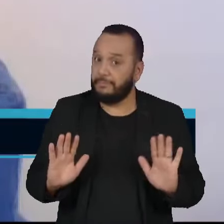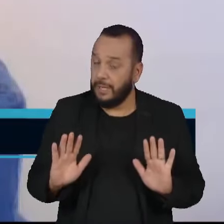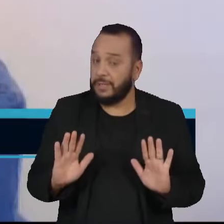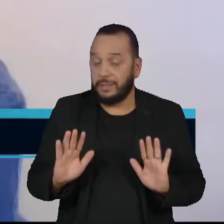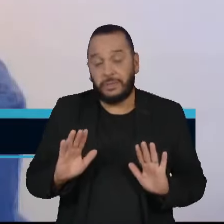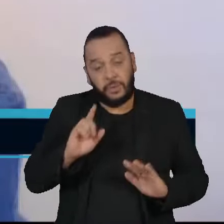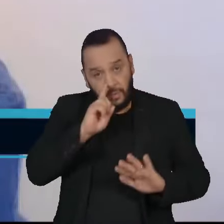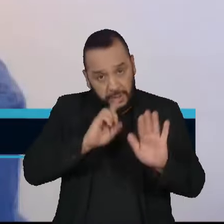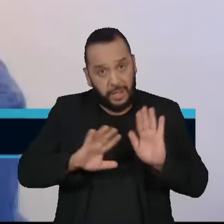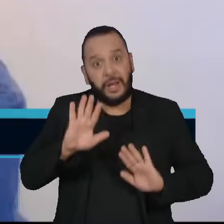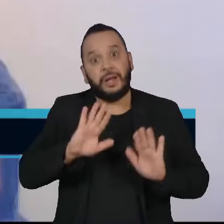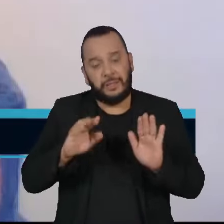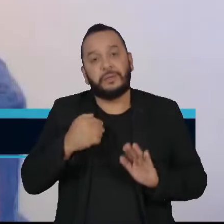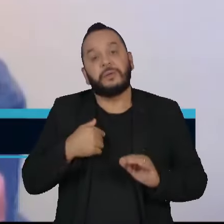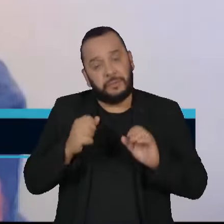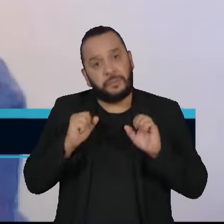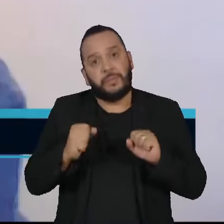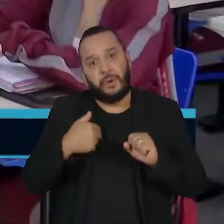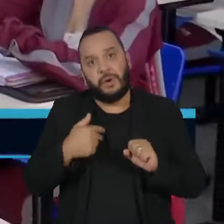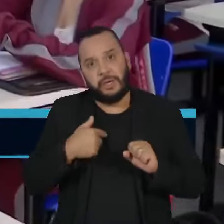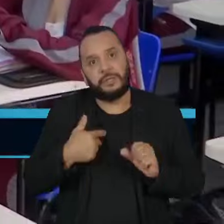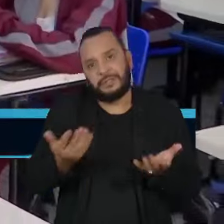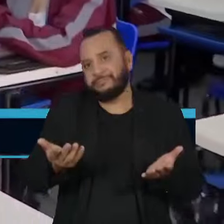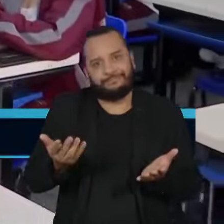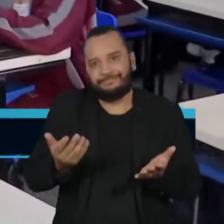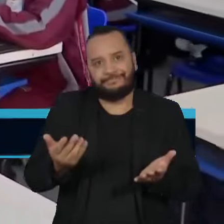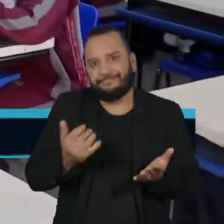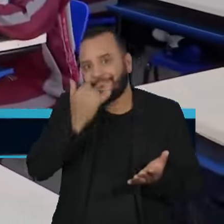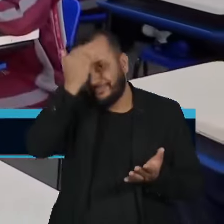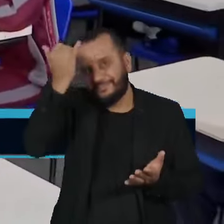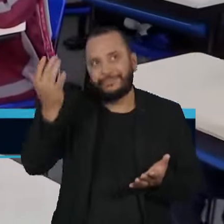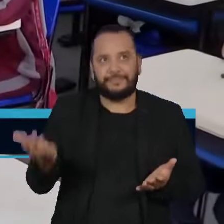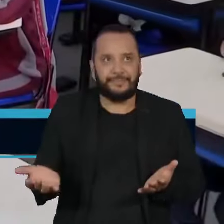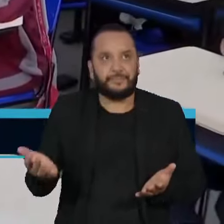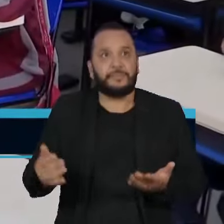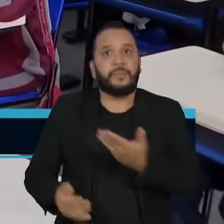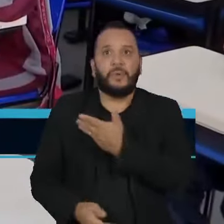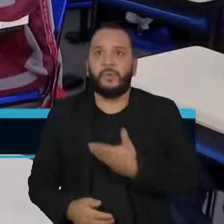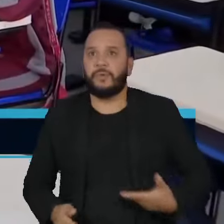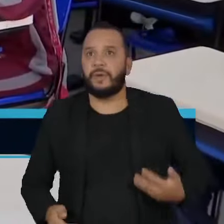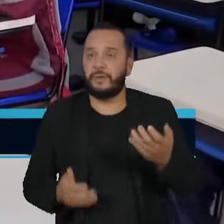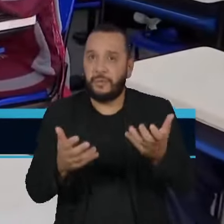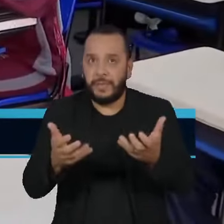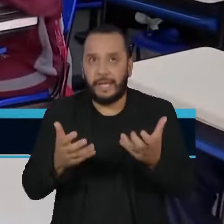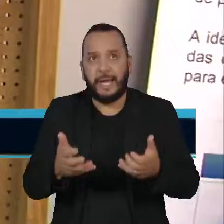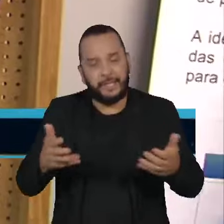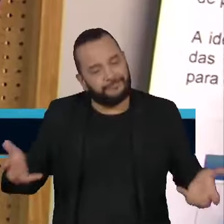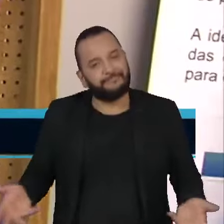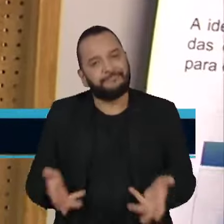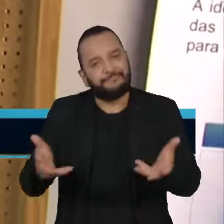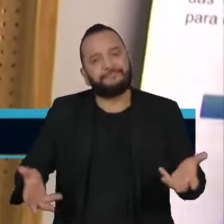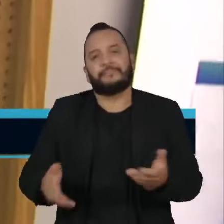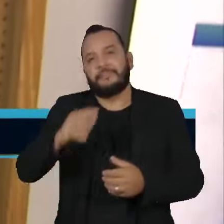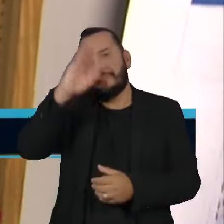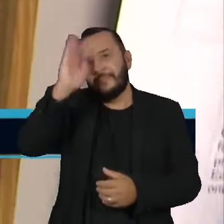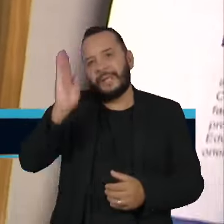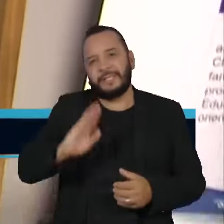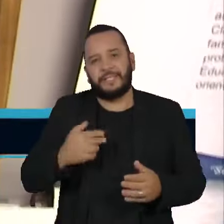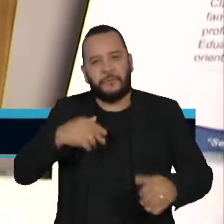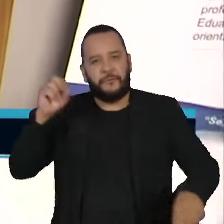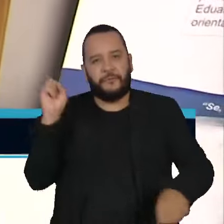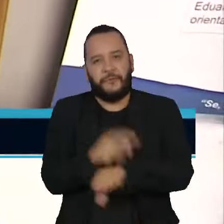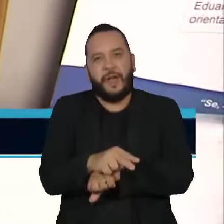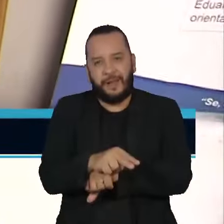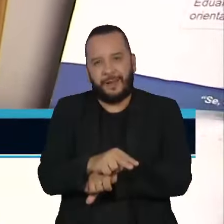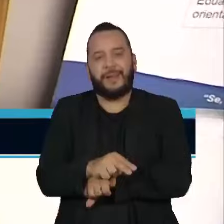a roda, ela tem um custo, uma dispersão de energia. A meta do governo é criar condições para que o país dê um salto na oferta de vagas